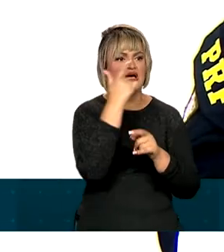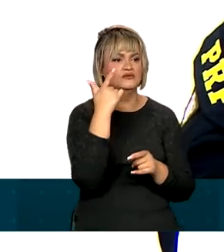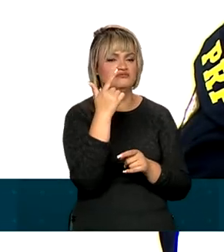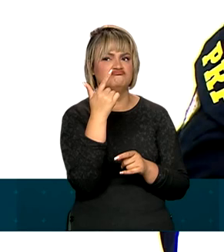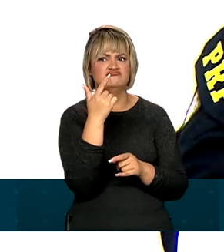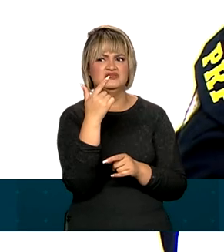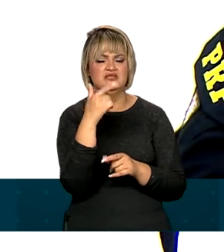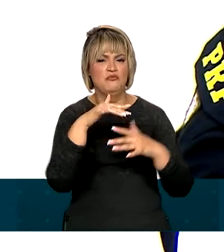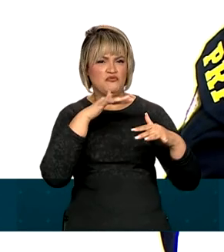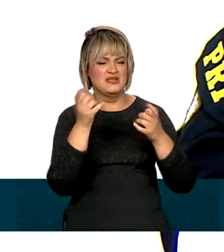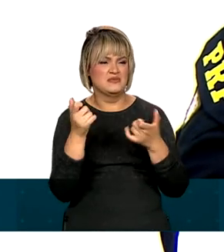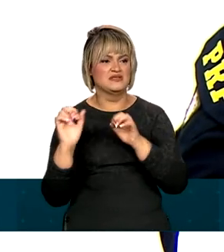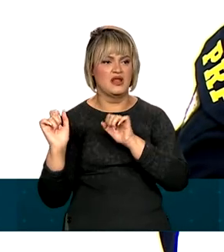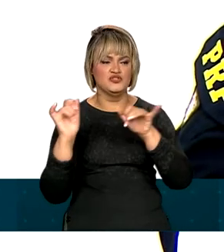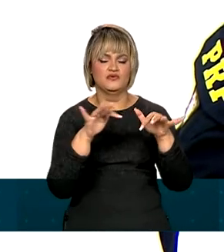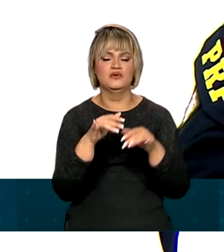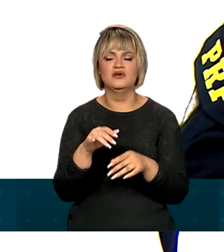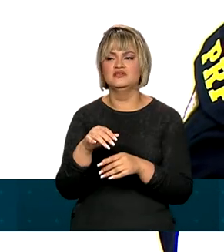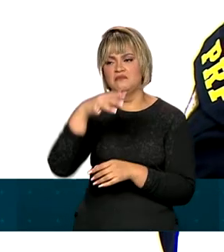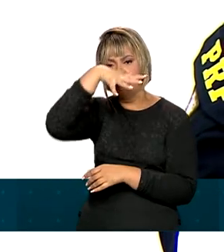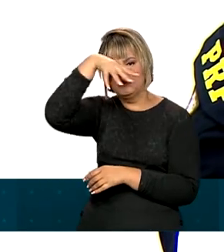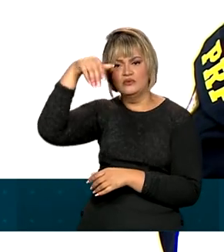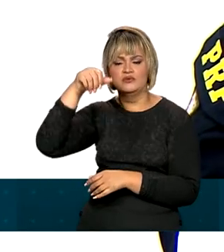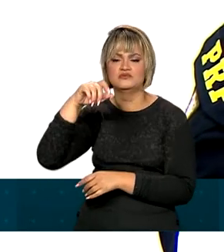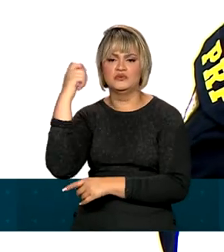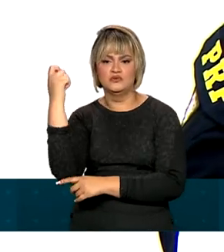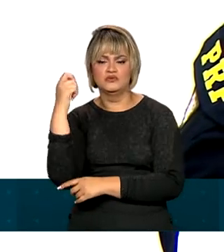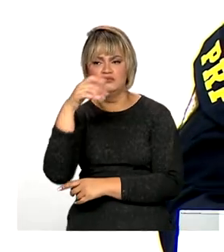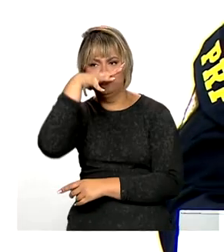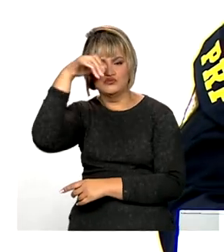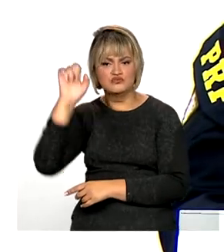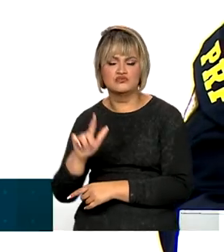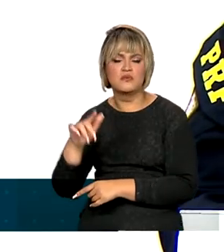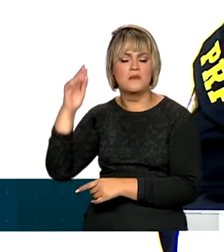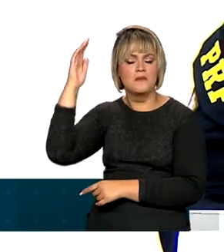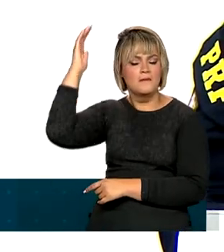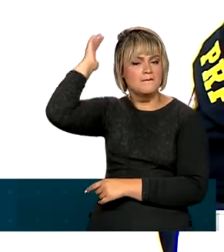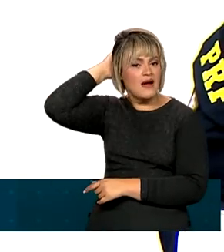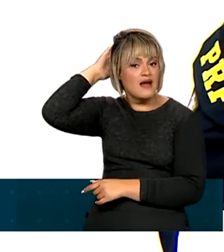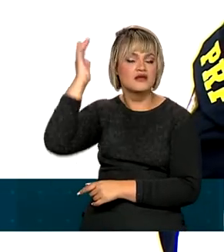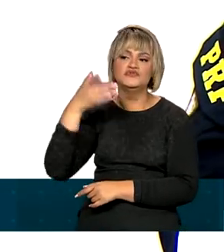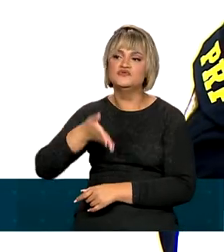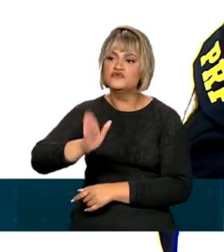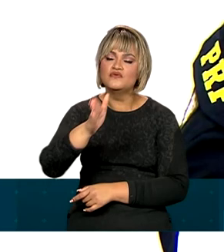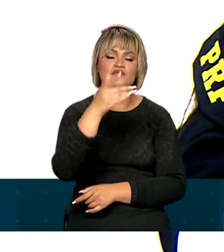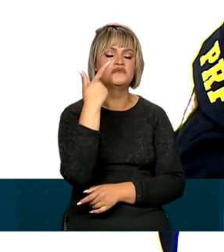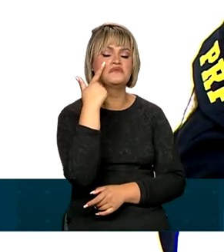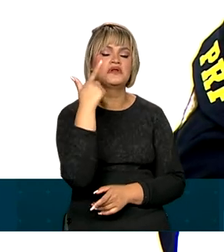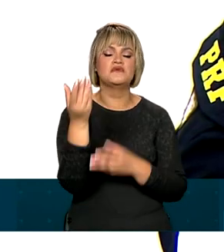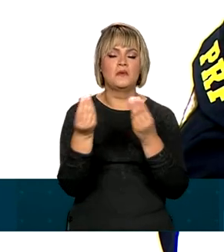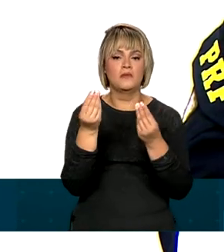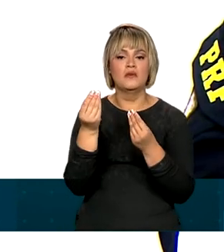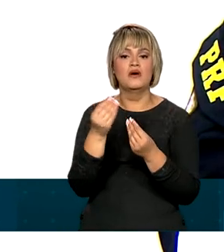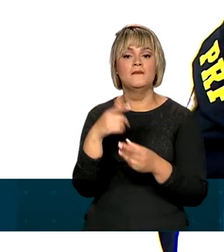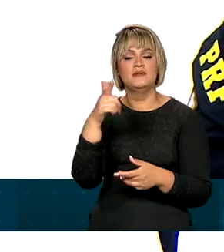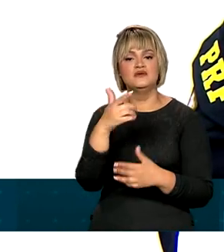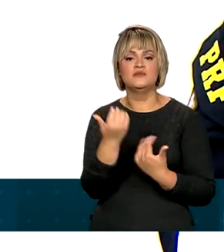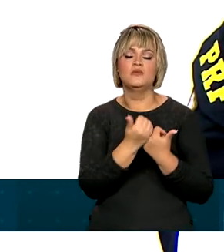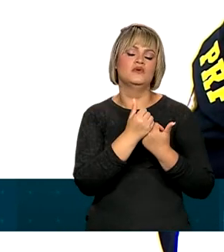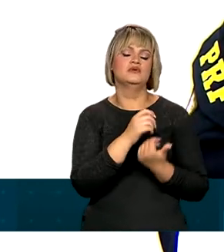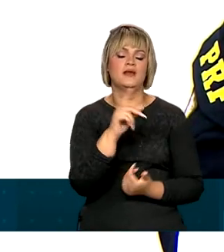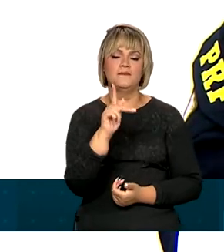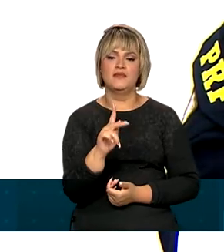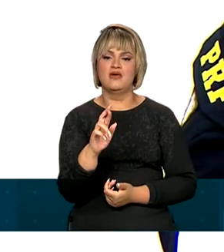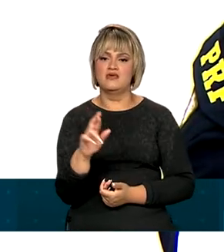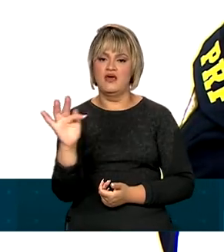interdições ali na região sul, Mato Grosso, Mato Grosso do Sul, Pará. Tivemos, estamos com o apoio da Polícia Federal, estamos